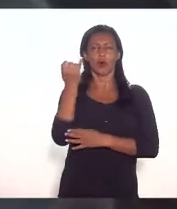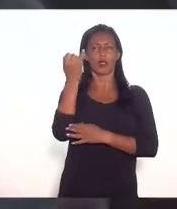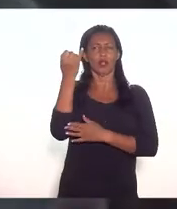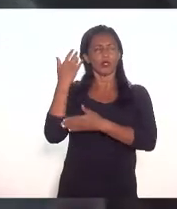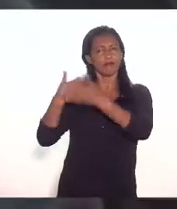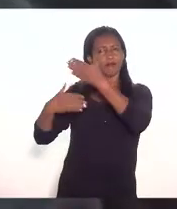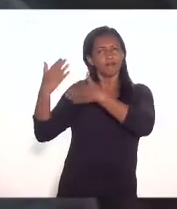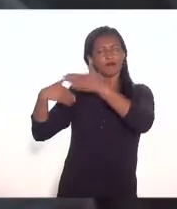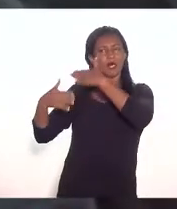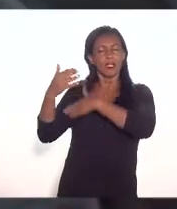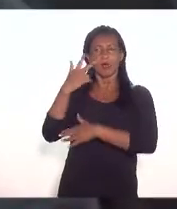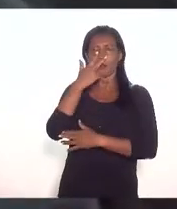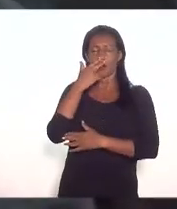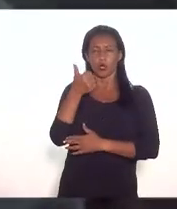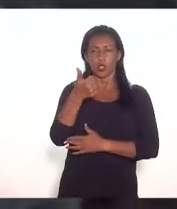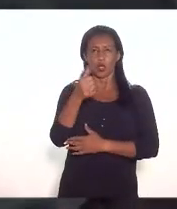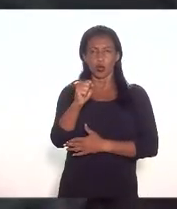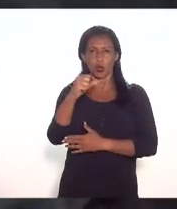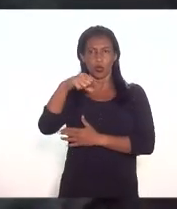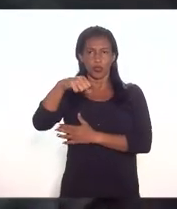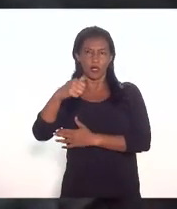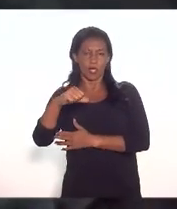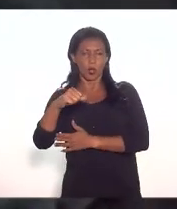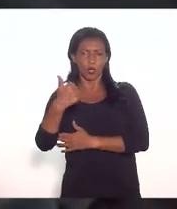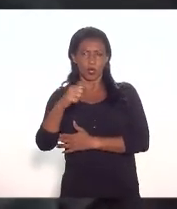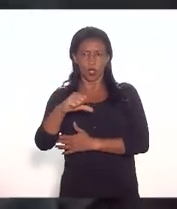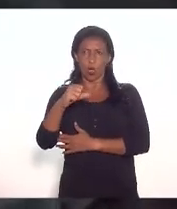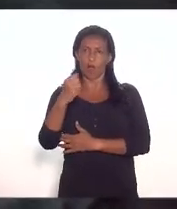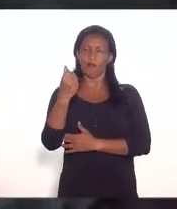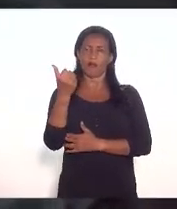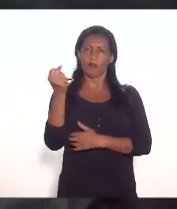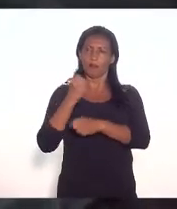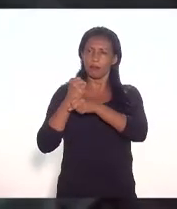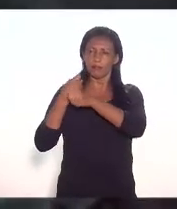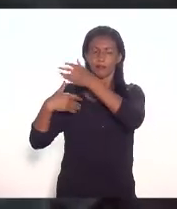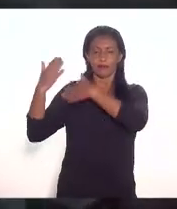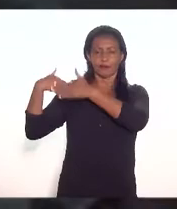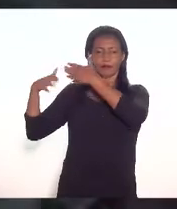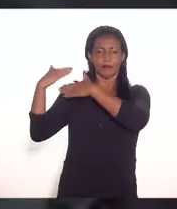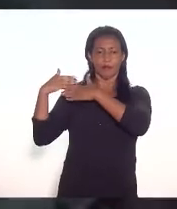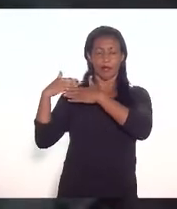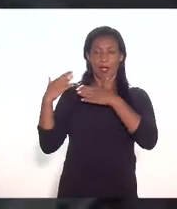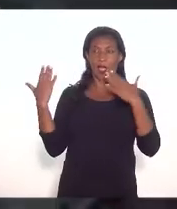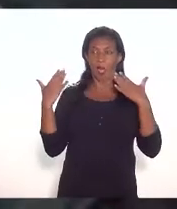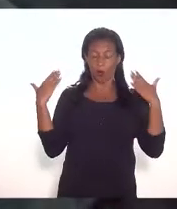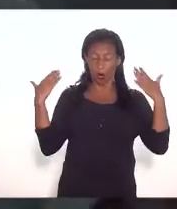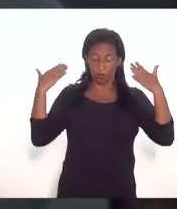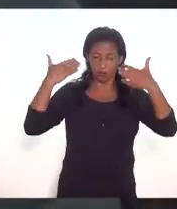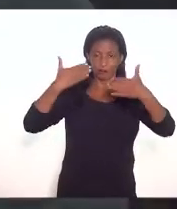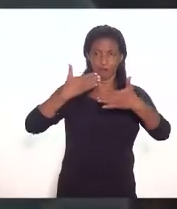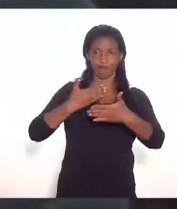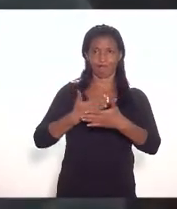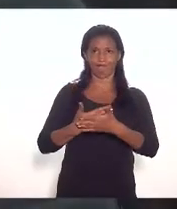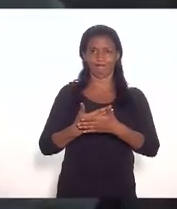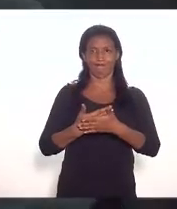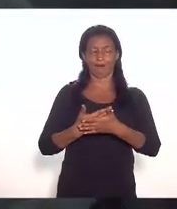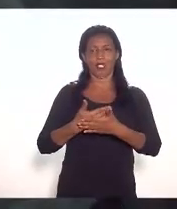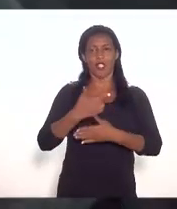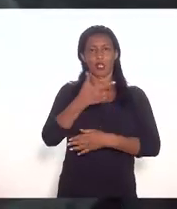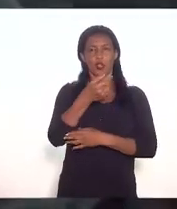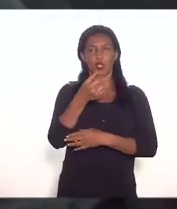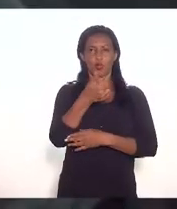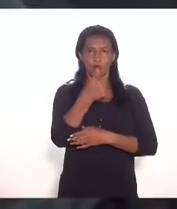atrás 19 anos atrás e a história foi rodando e chegamos a esse status aí que em 2017